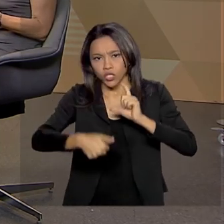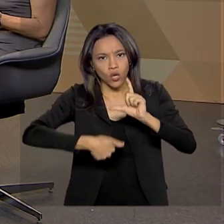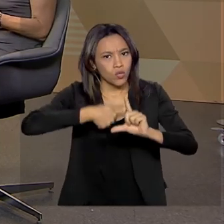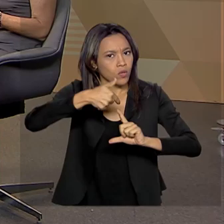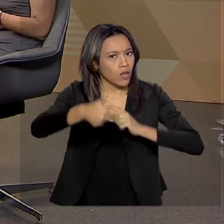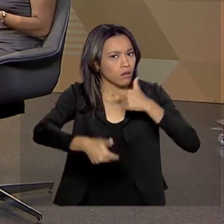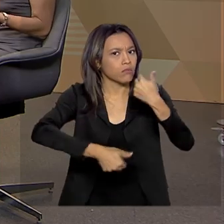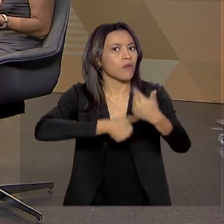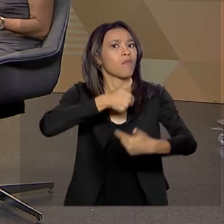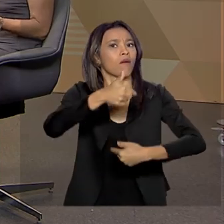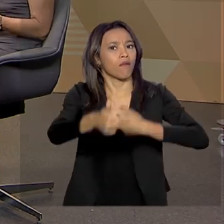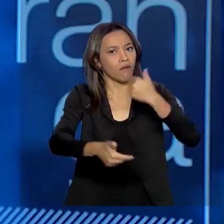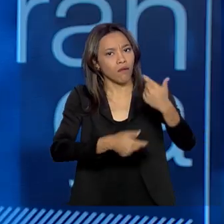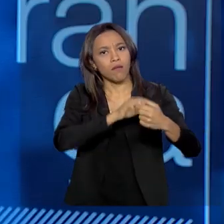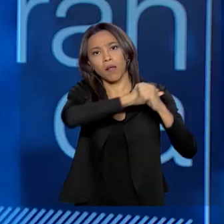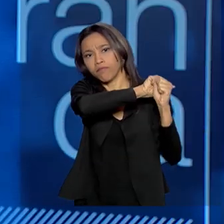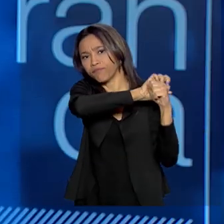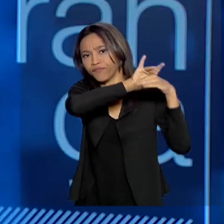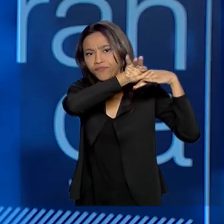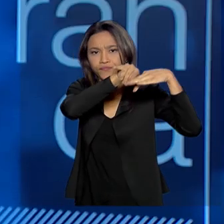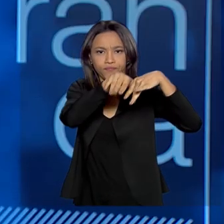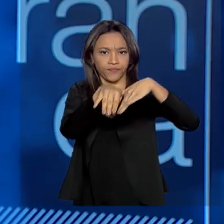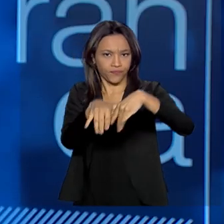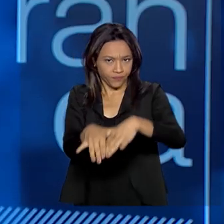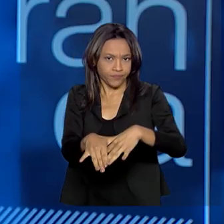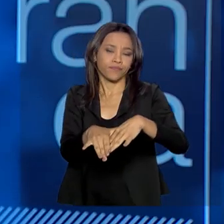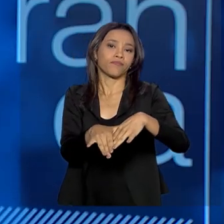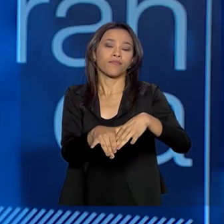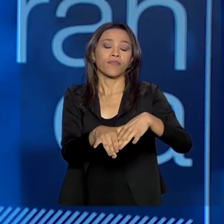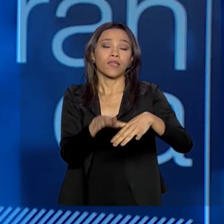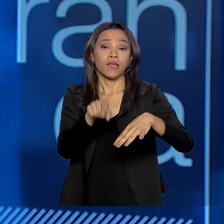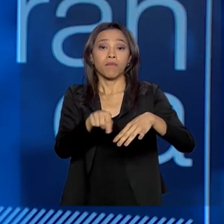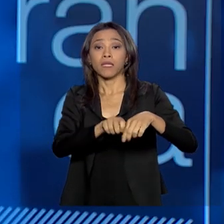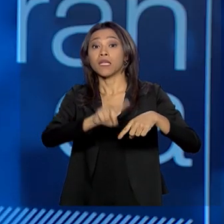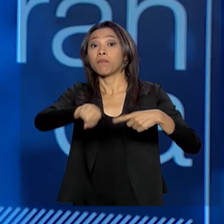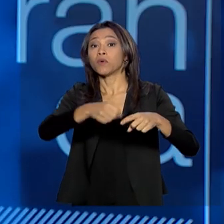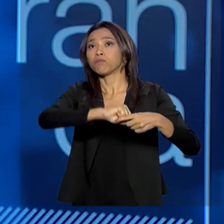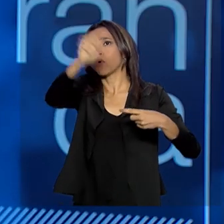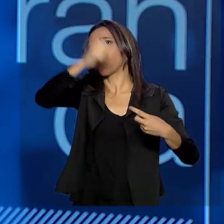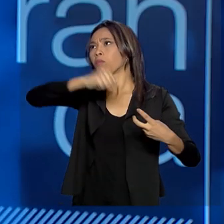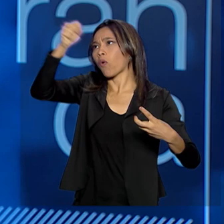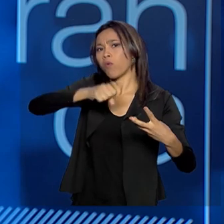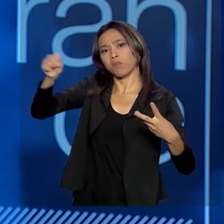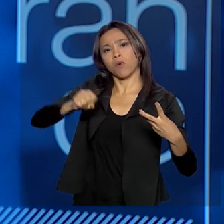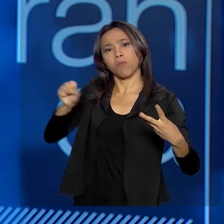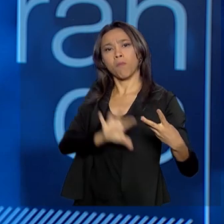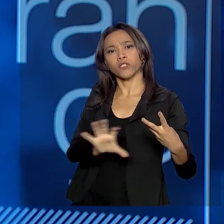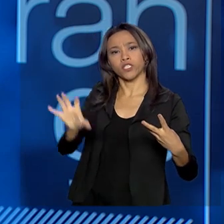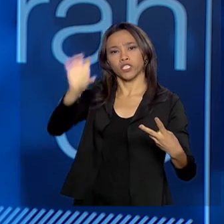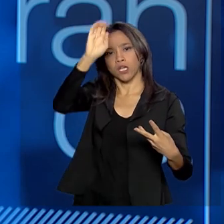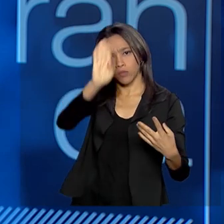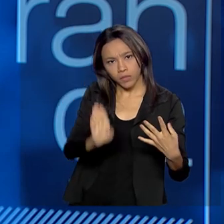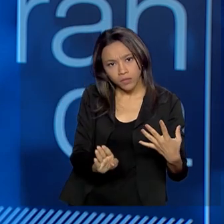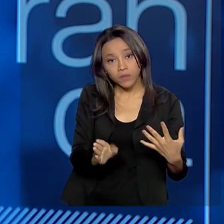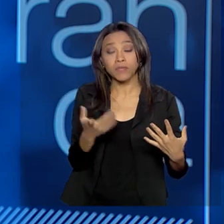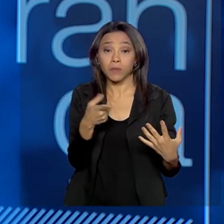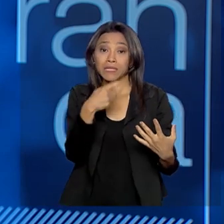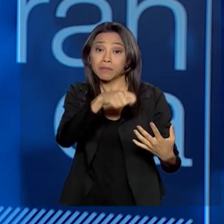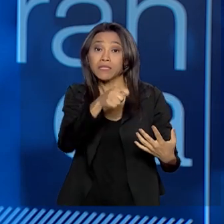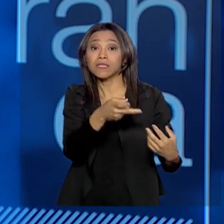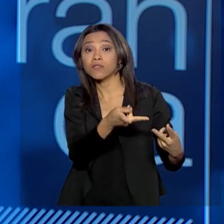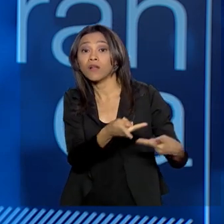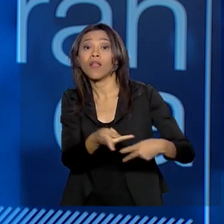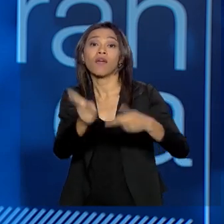o fluxo desses imigrantes para as demais partes do país. Normalmente, eles precisam de